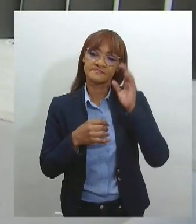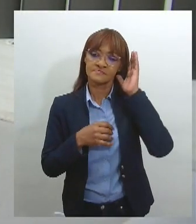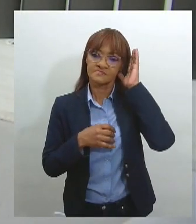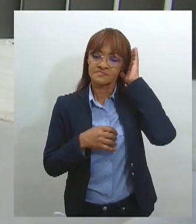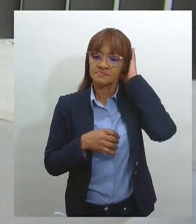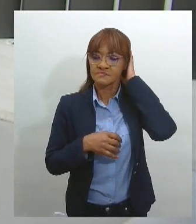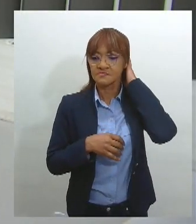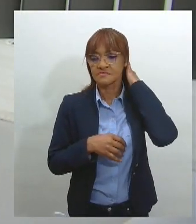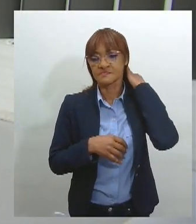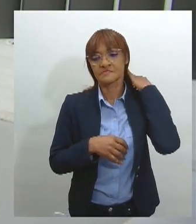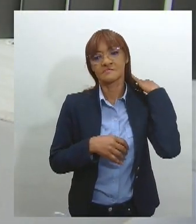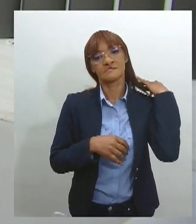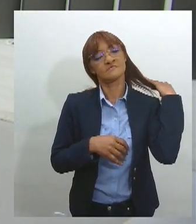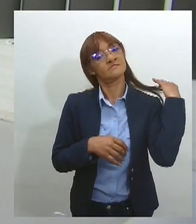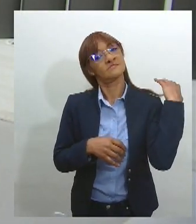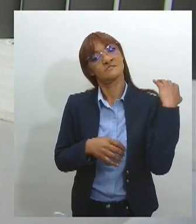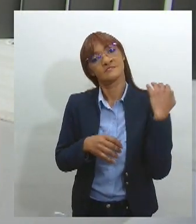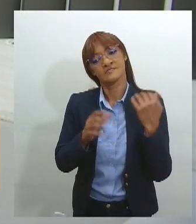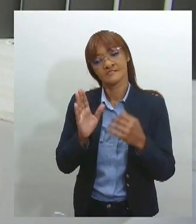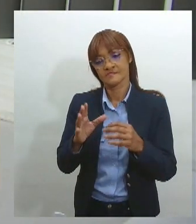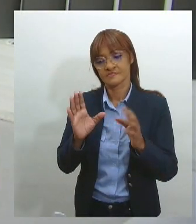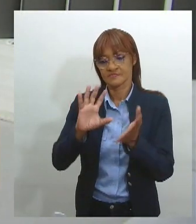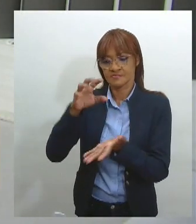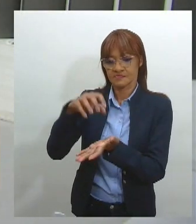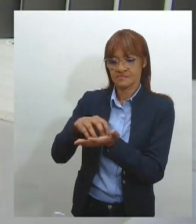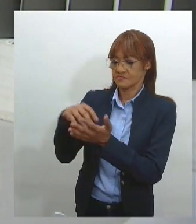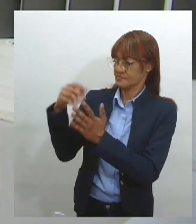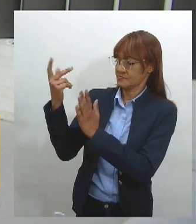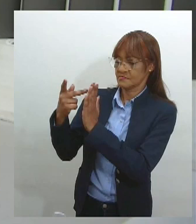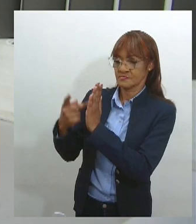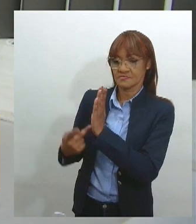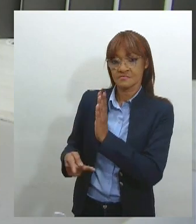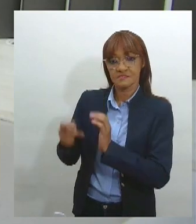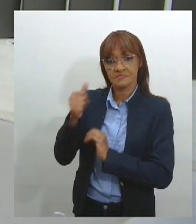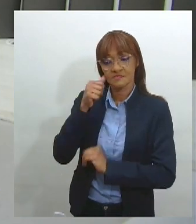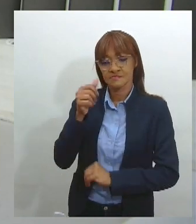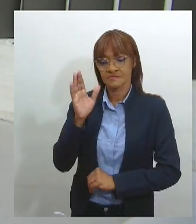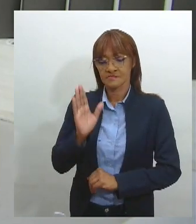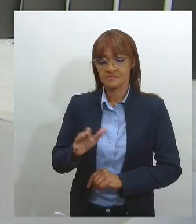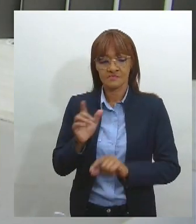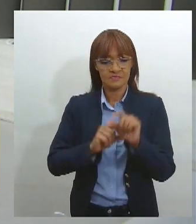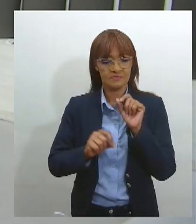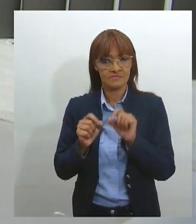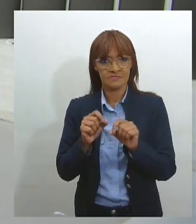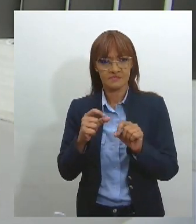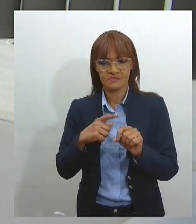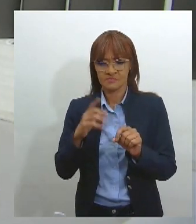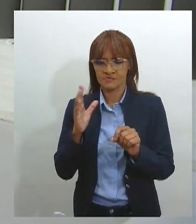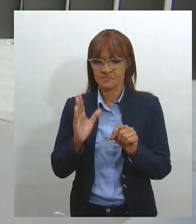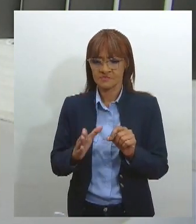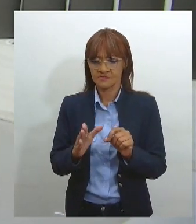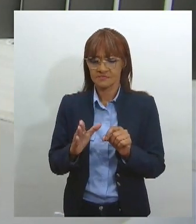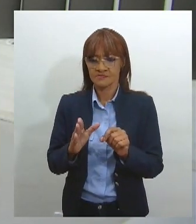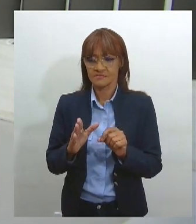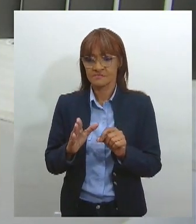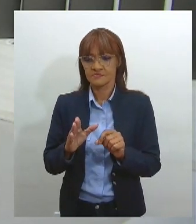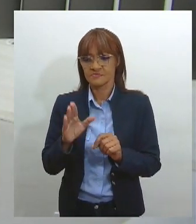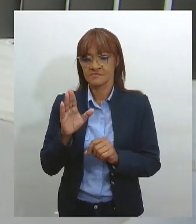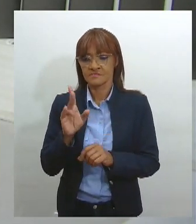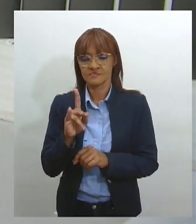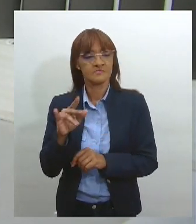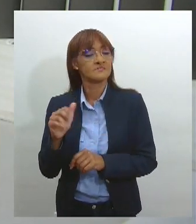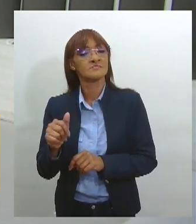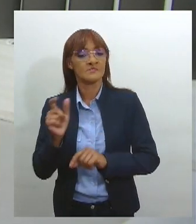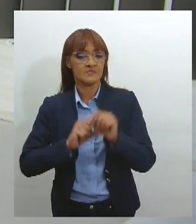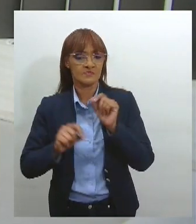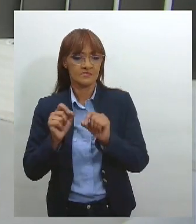A Procuradoria da Mulher da Alesi está desenvolvendo uma programação em alusão aos 21 dias de ativismo pelo fim da